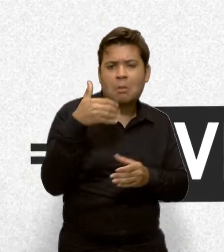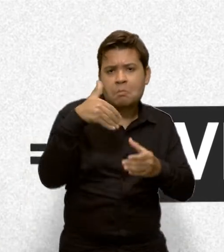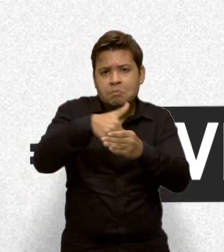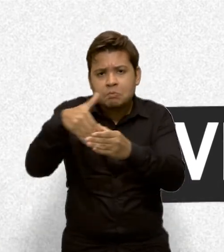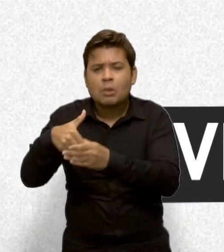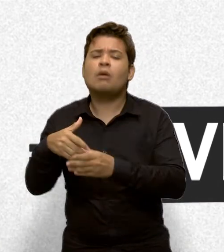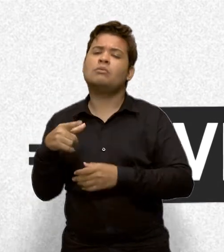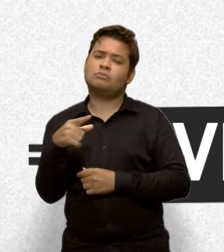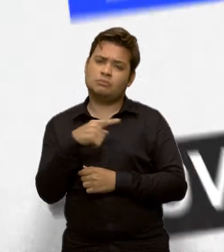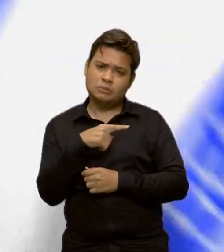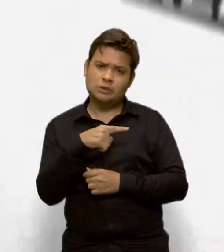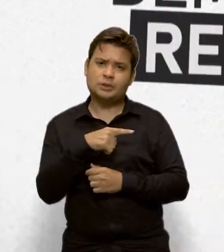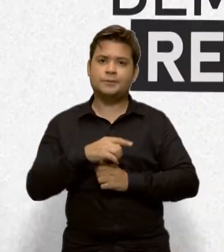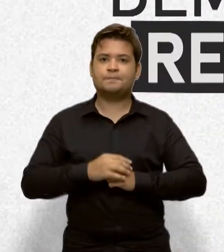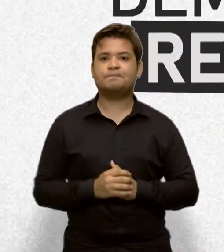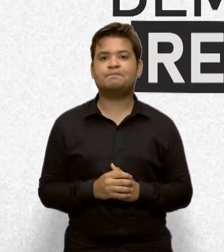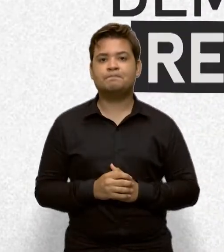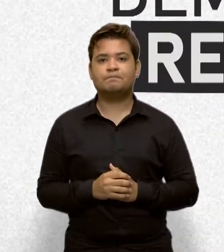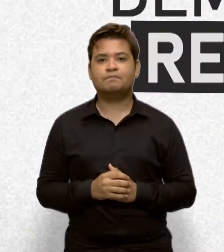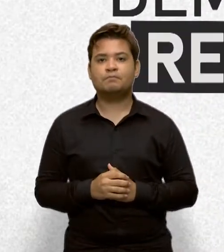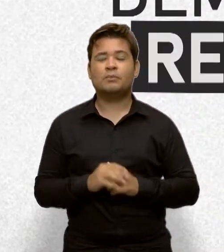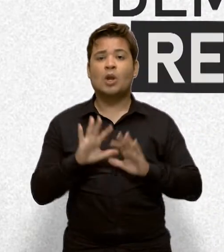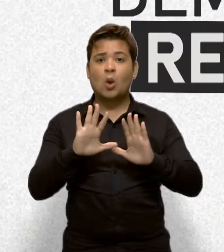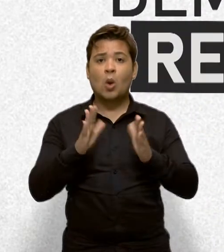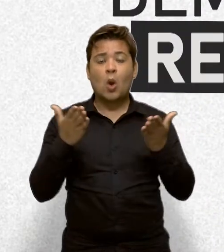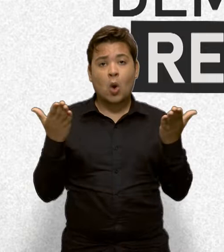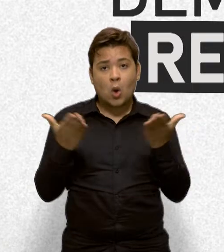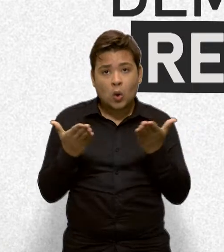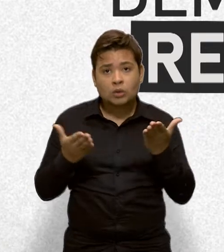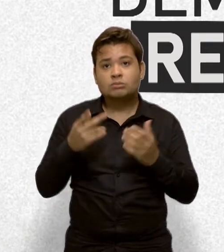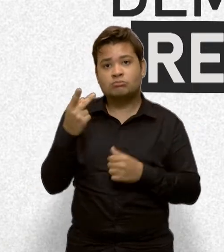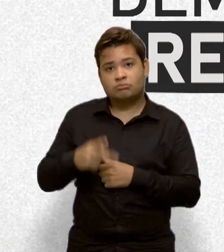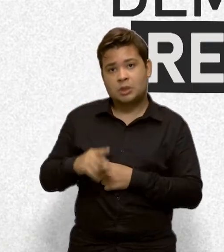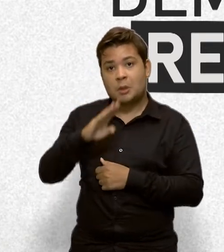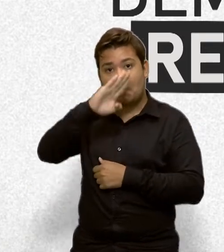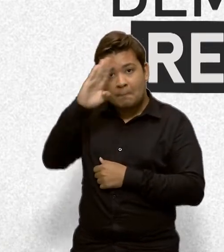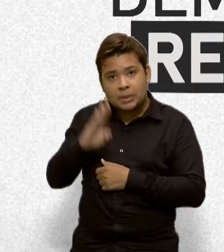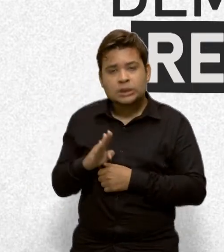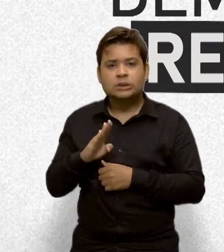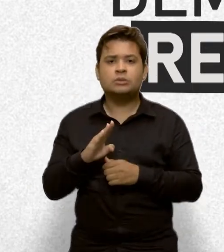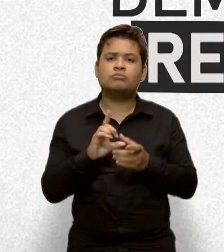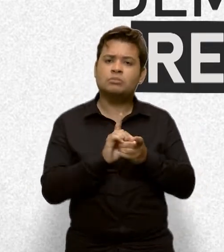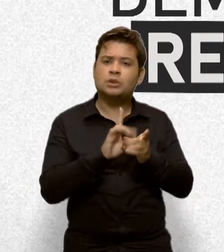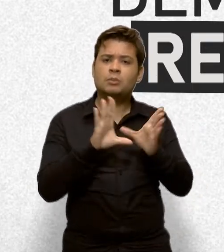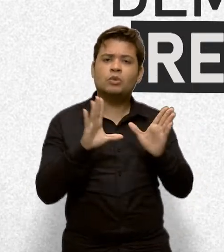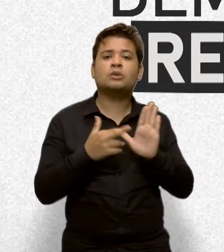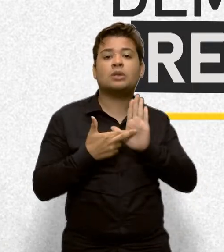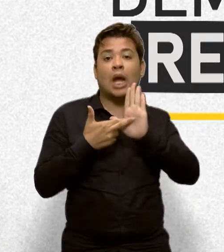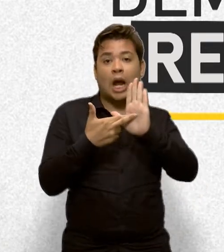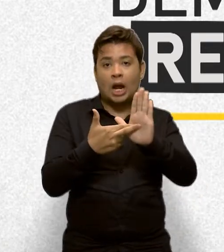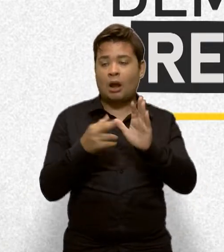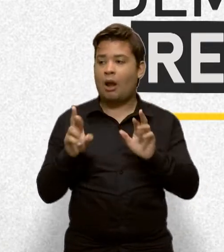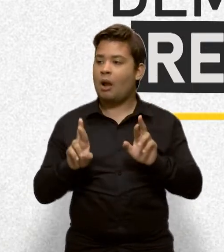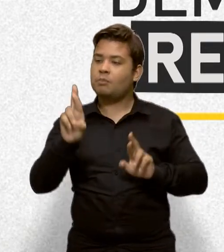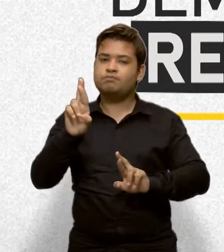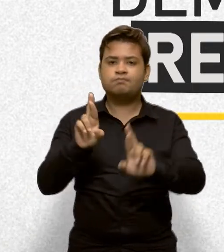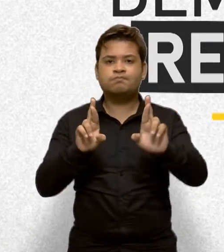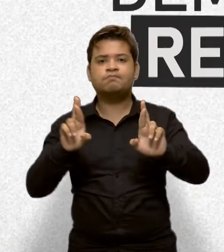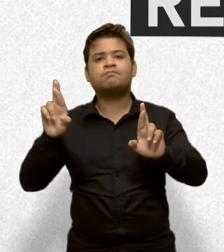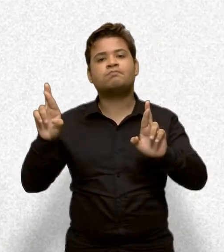políticas. Atualmente, o modelo democrático que utilizamos no Brasil é chamado de representativo.